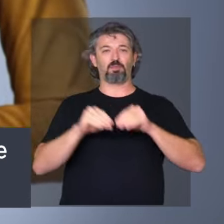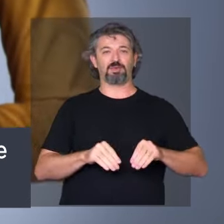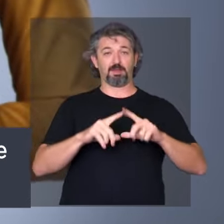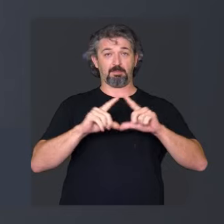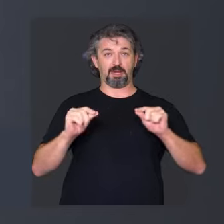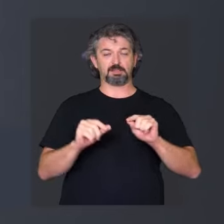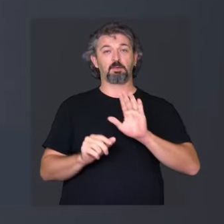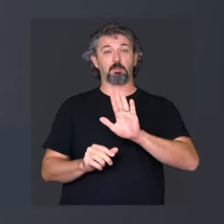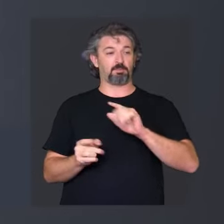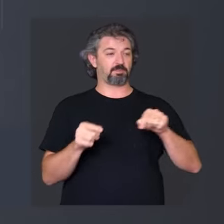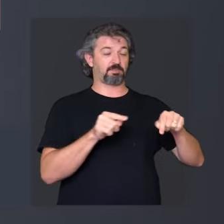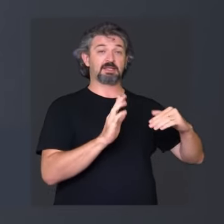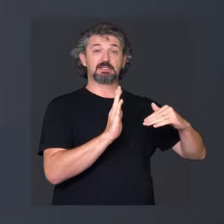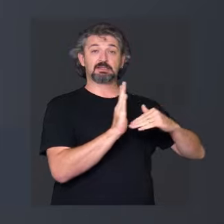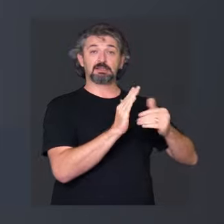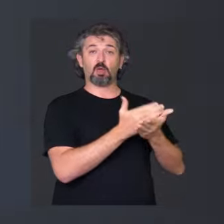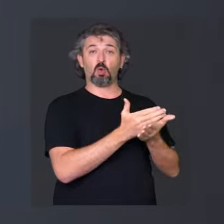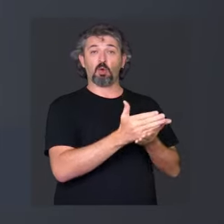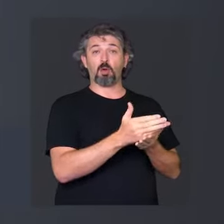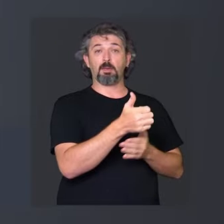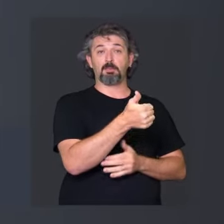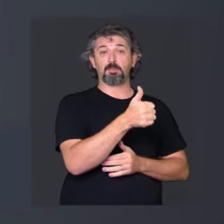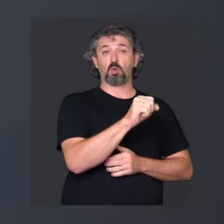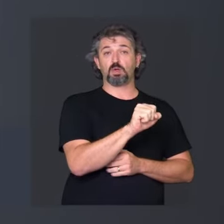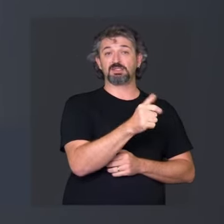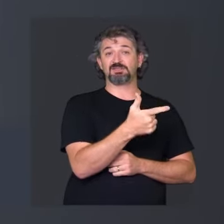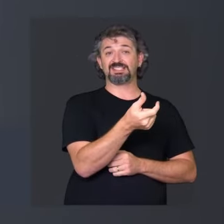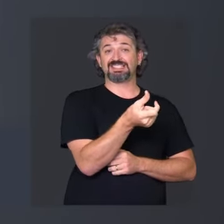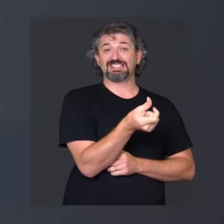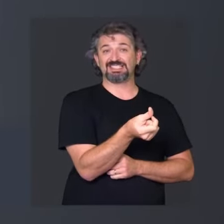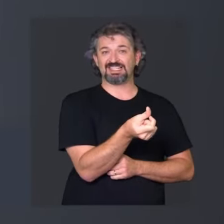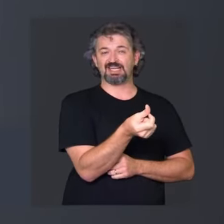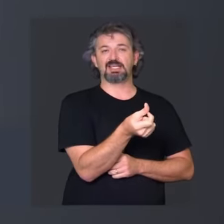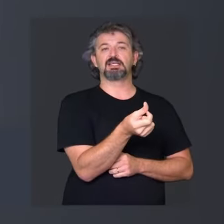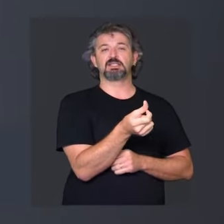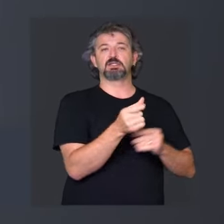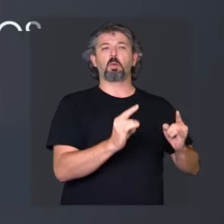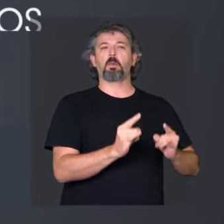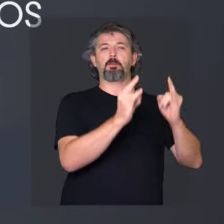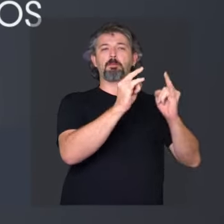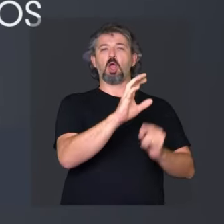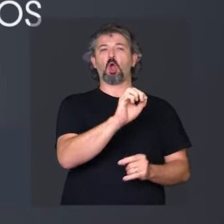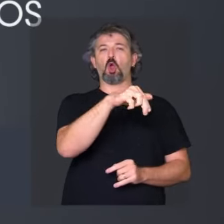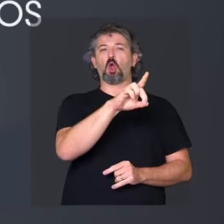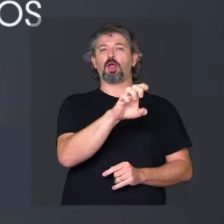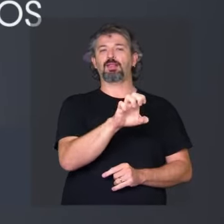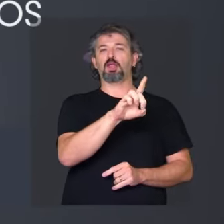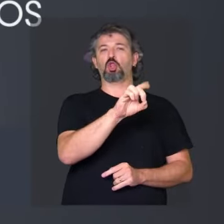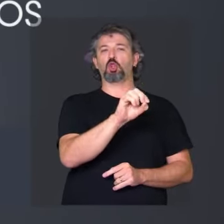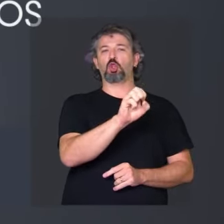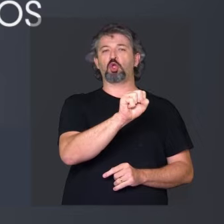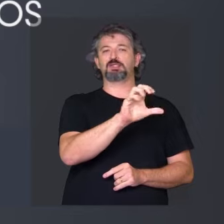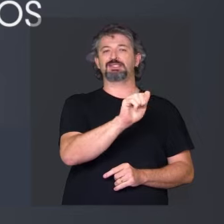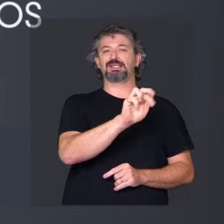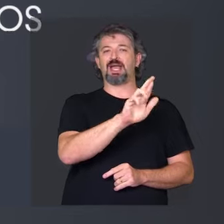para Brasília. O Senado Federal começou a funcionar em 1826, no Palácio Conde dos Arcos, próximo à Praça da